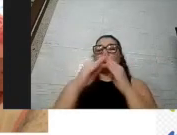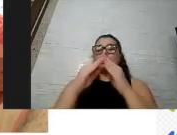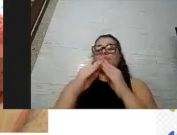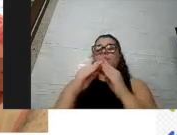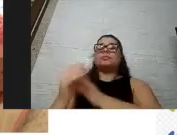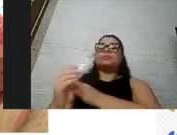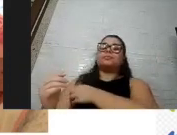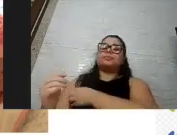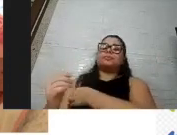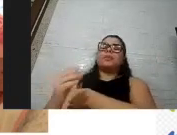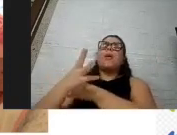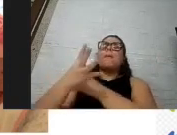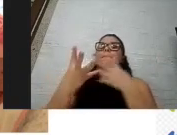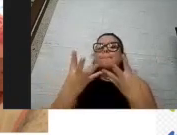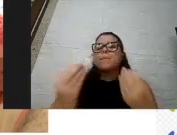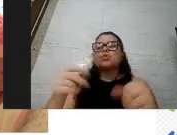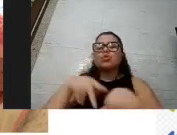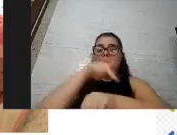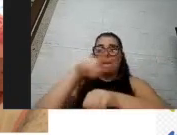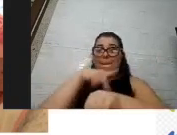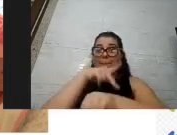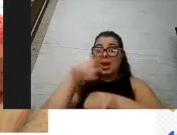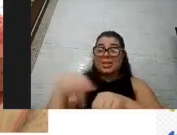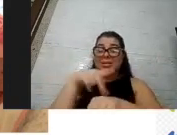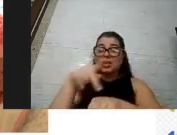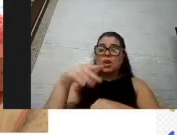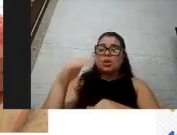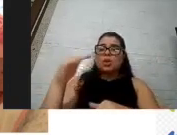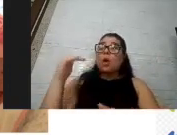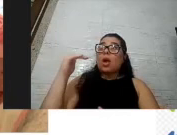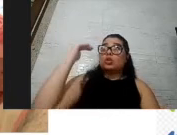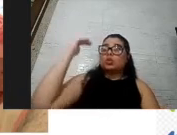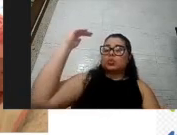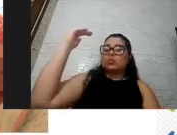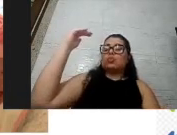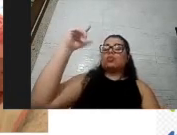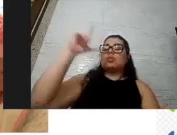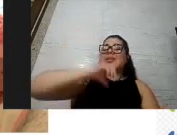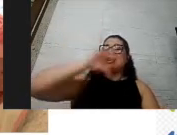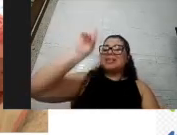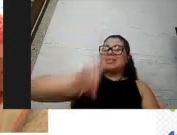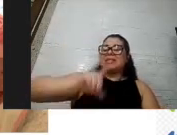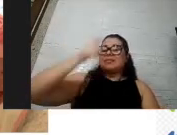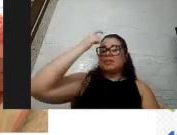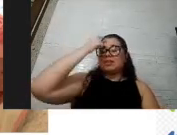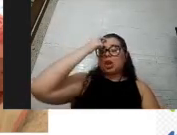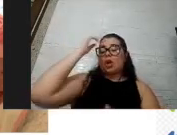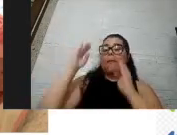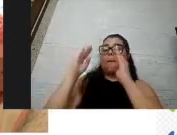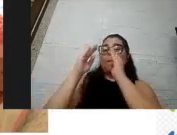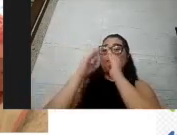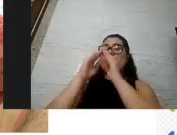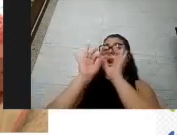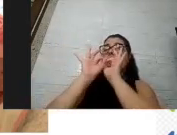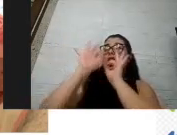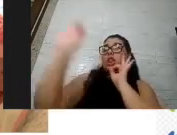porque em muitos países é muito comum o adulto com deficiência intelectual morar longe da